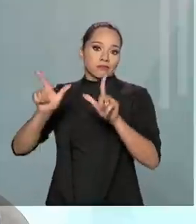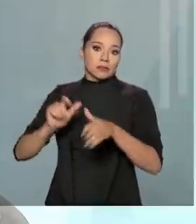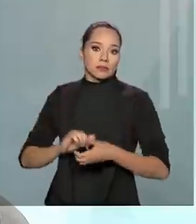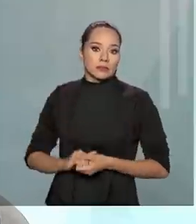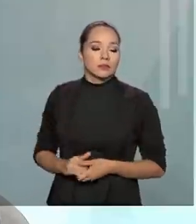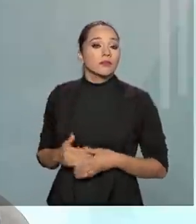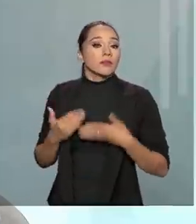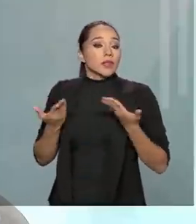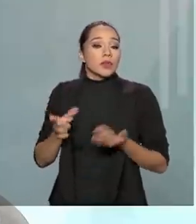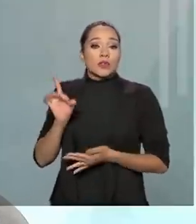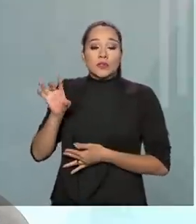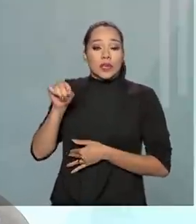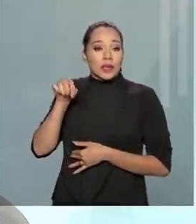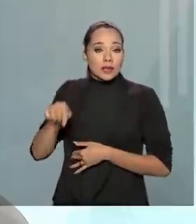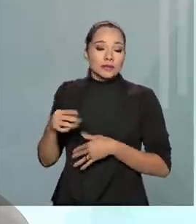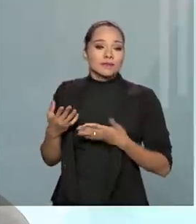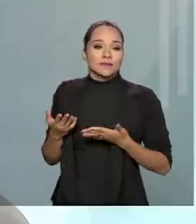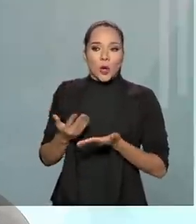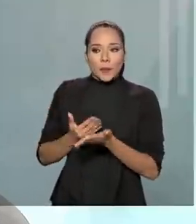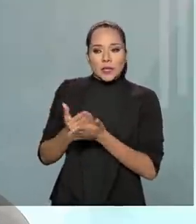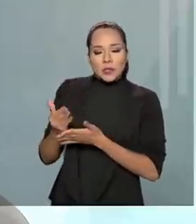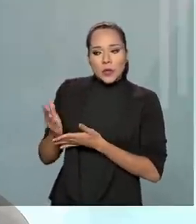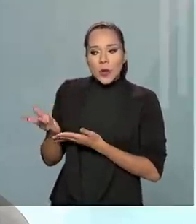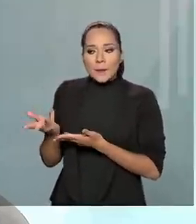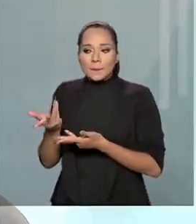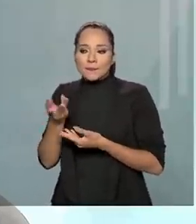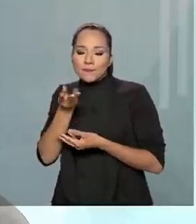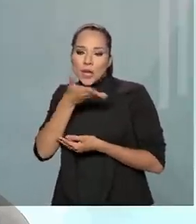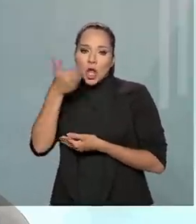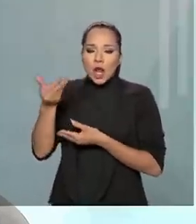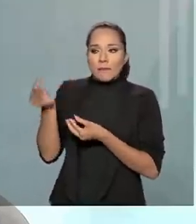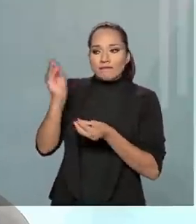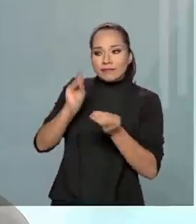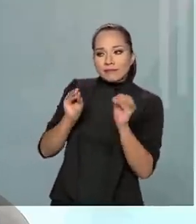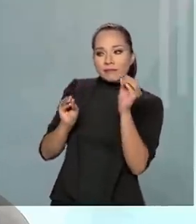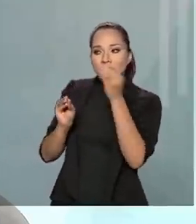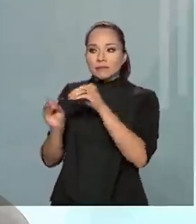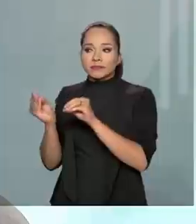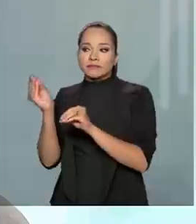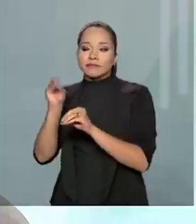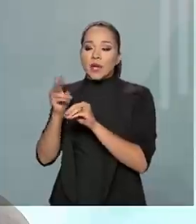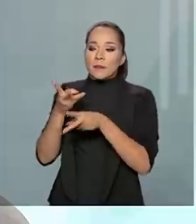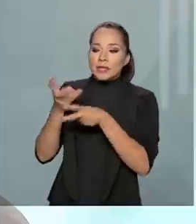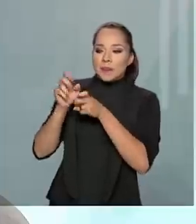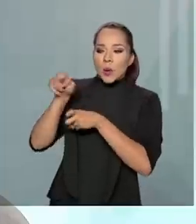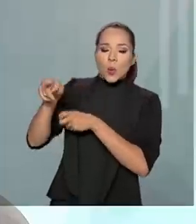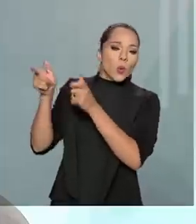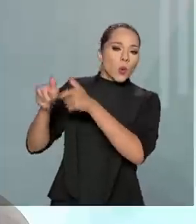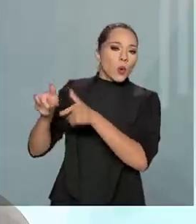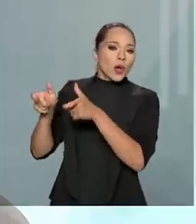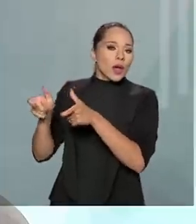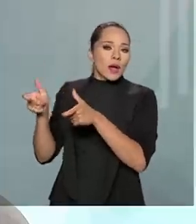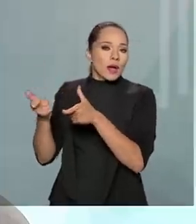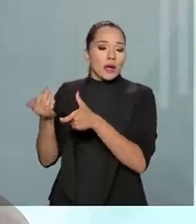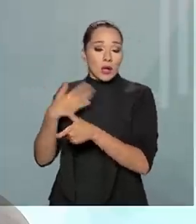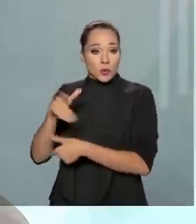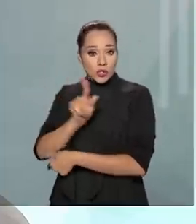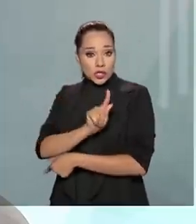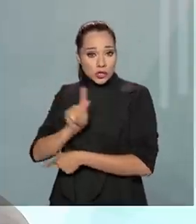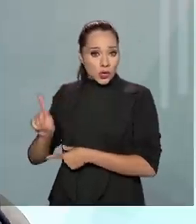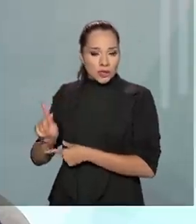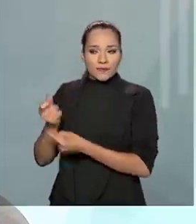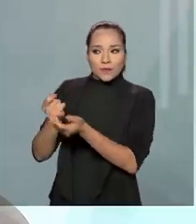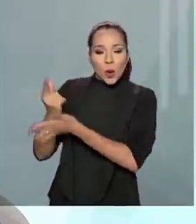Então, só que a partir daí nós fomos incrementando esse painel. Então, começamos a verificar que em alguns locais os gestores